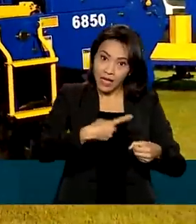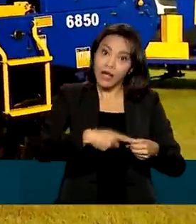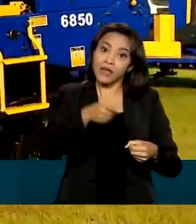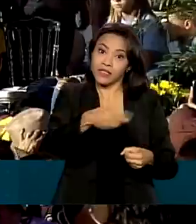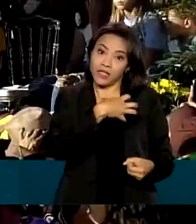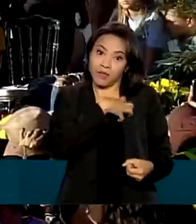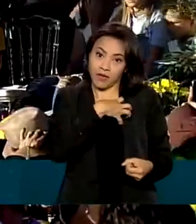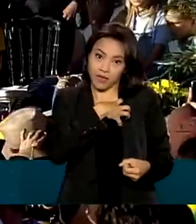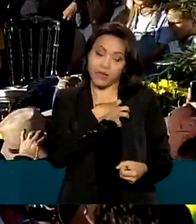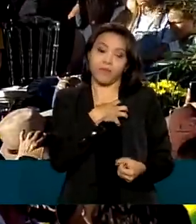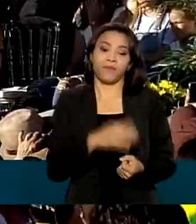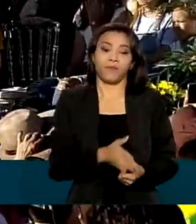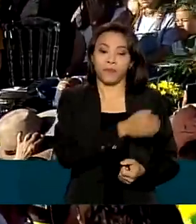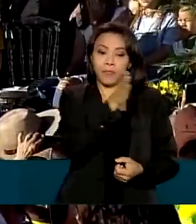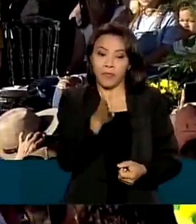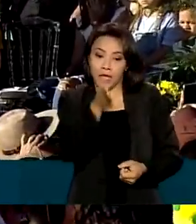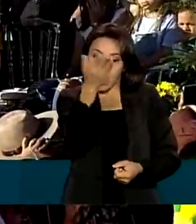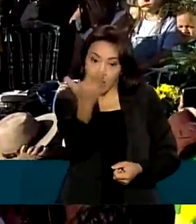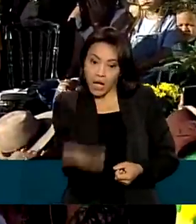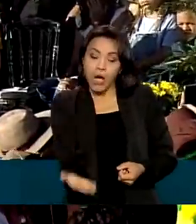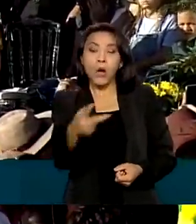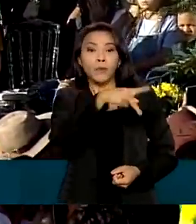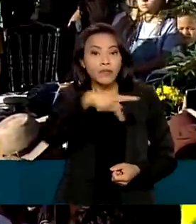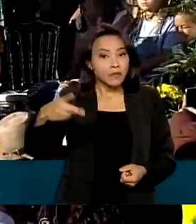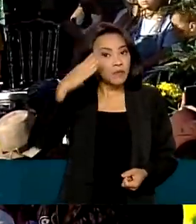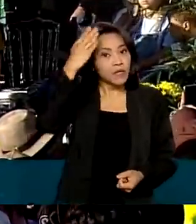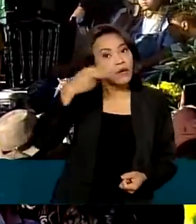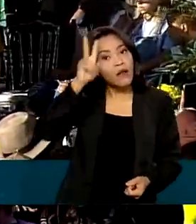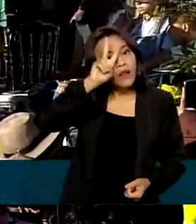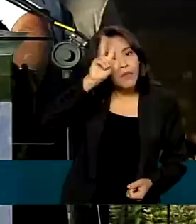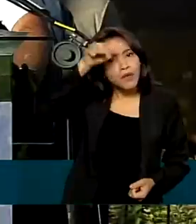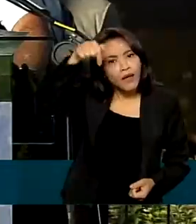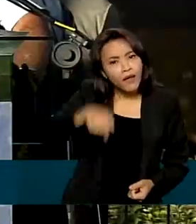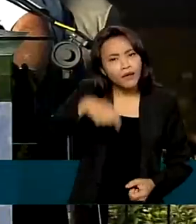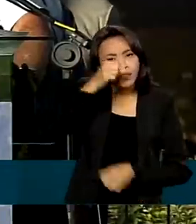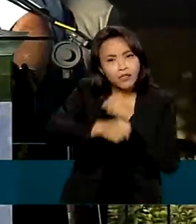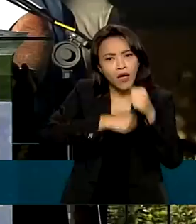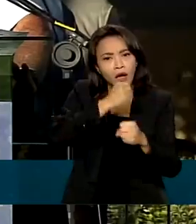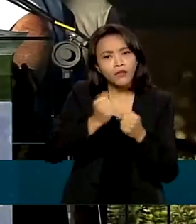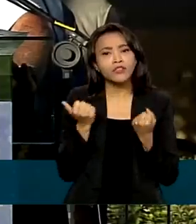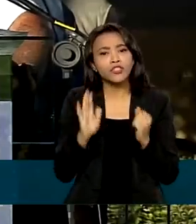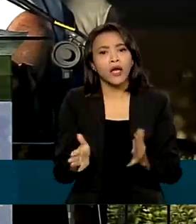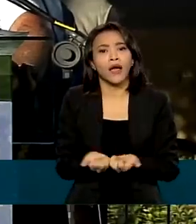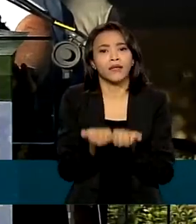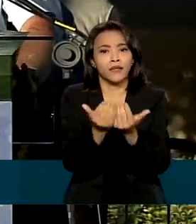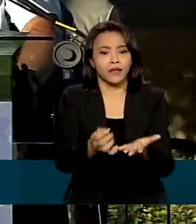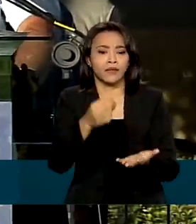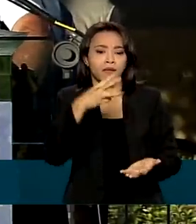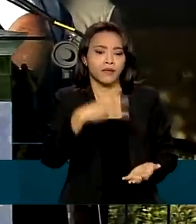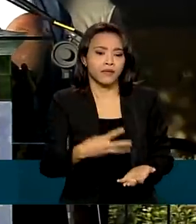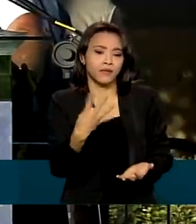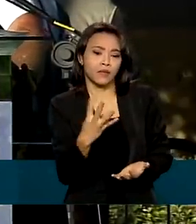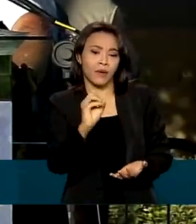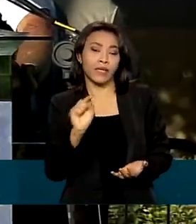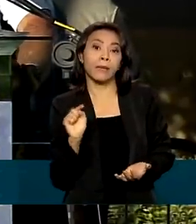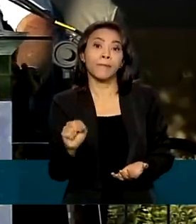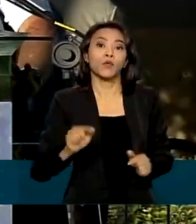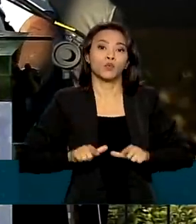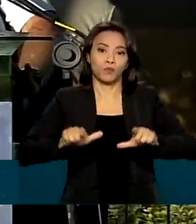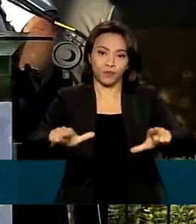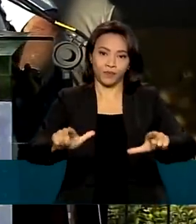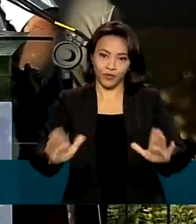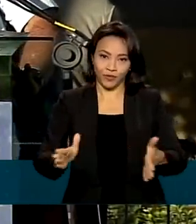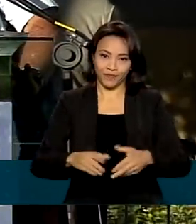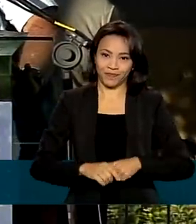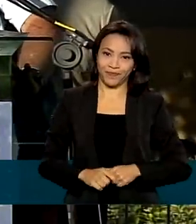Magalhães. O presidente lembrou que só neste ano foram entregues mais de 340 mil títulos. Eles se